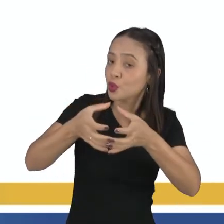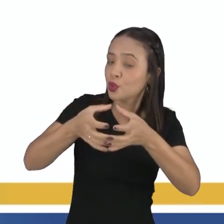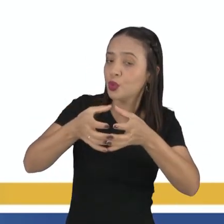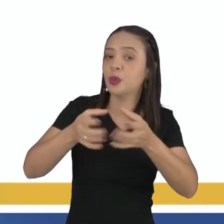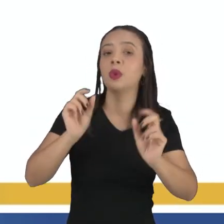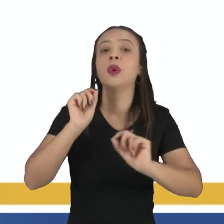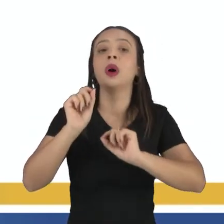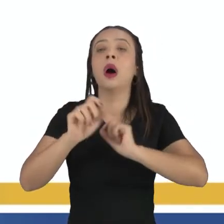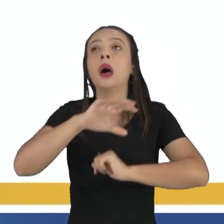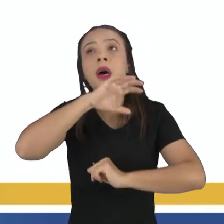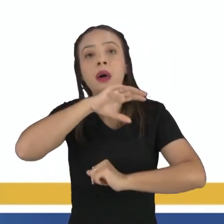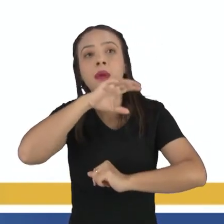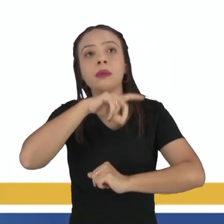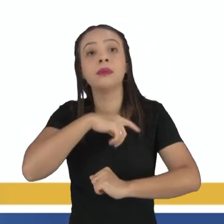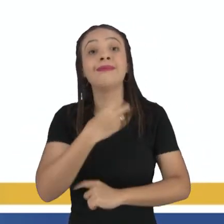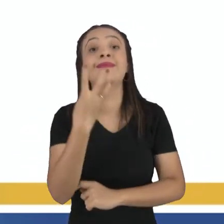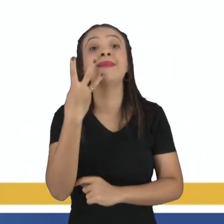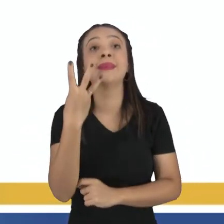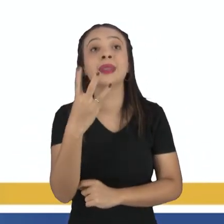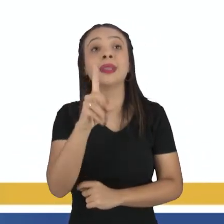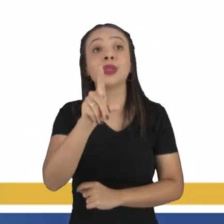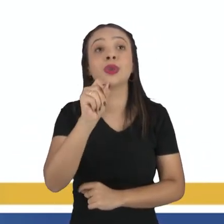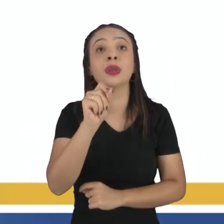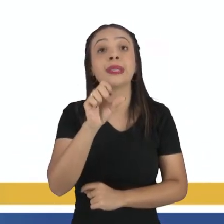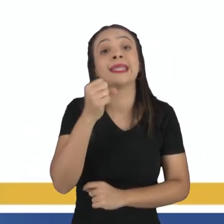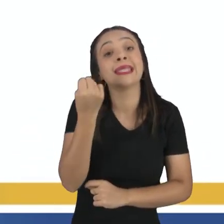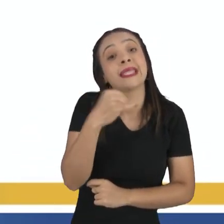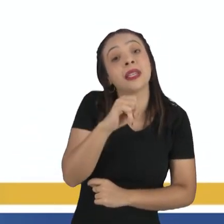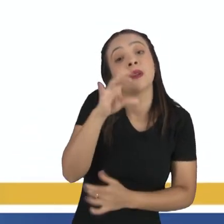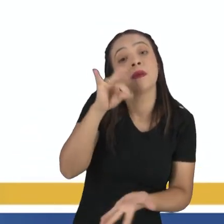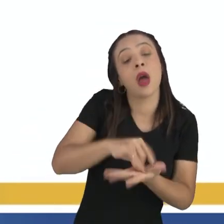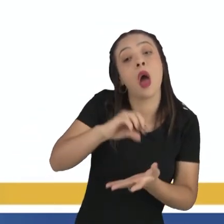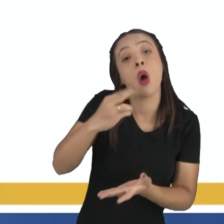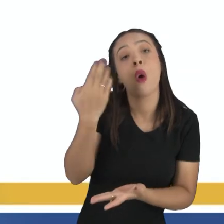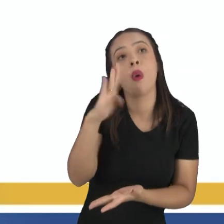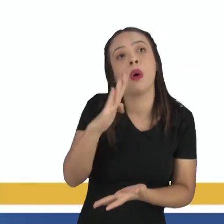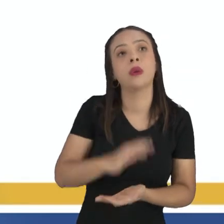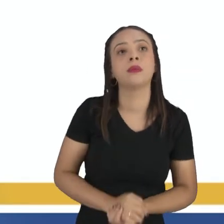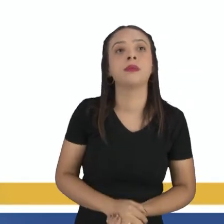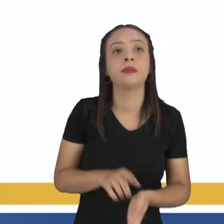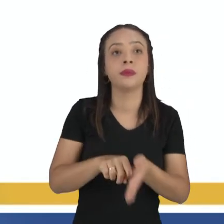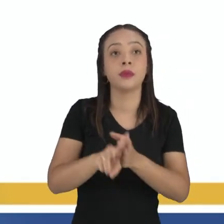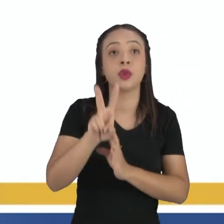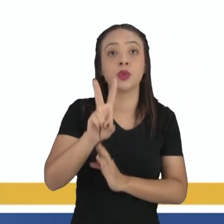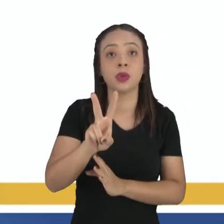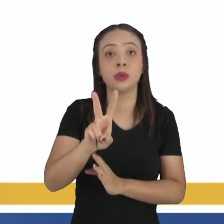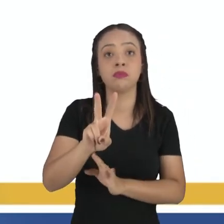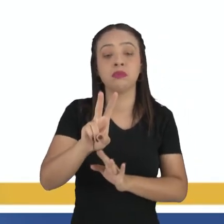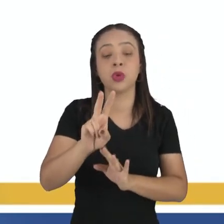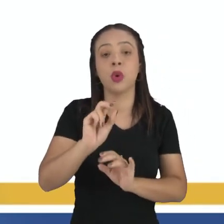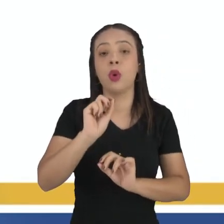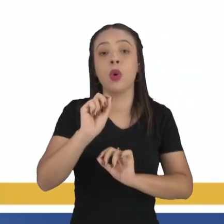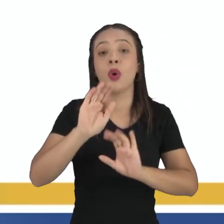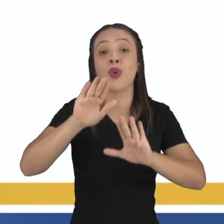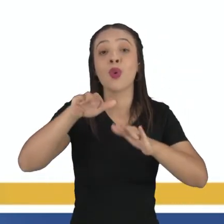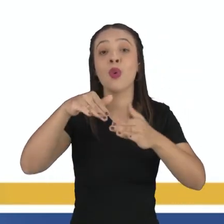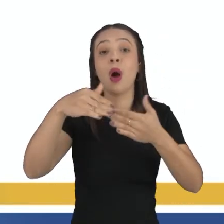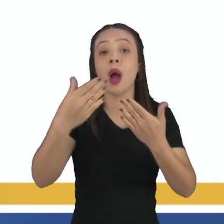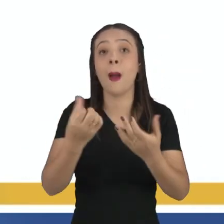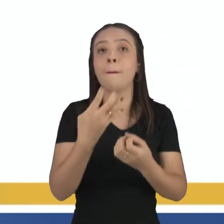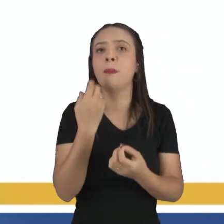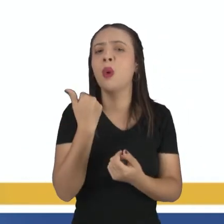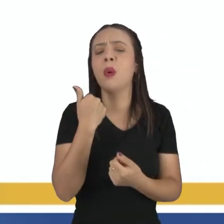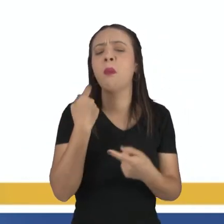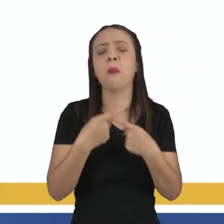três assertivas para classificar como verdadeira ou falsa. A dois pergunta, quais as vantagens evolutivas de possuir